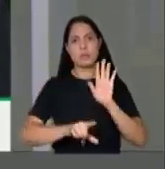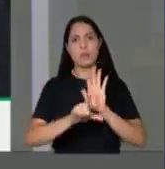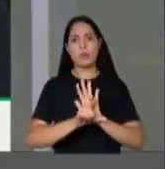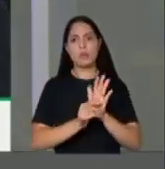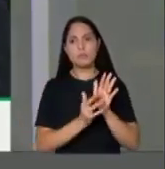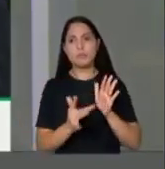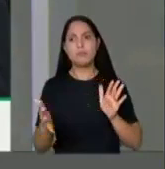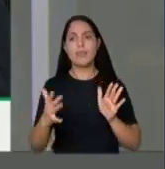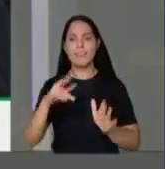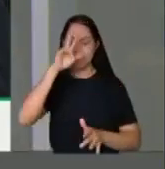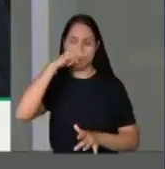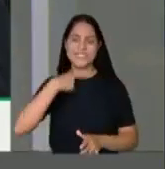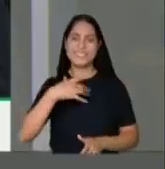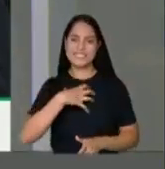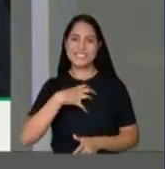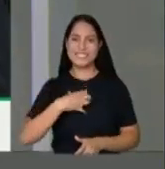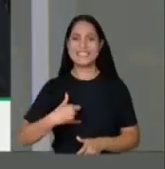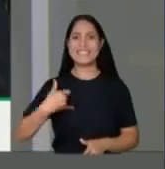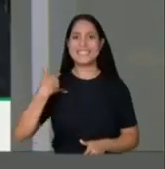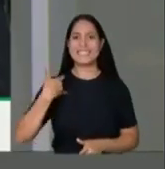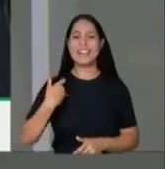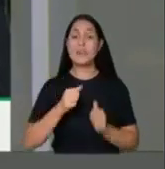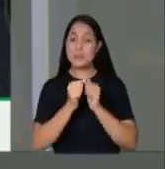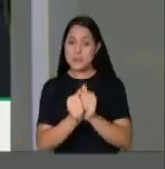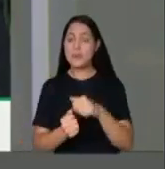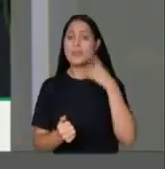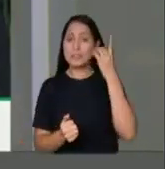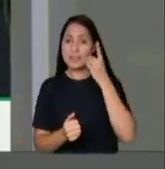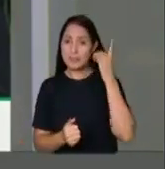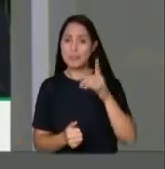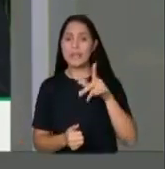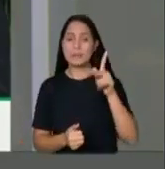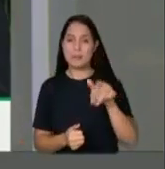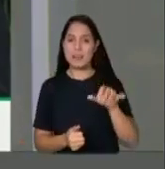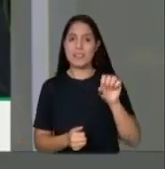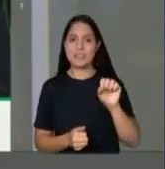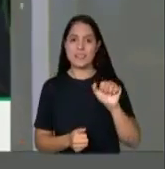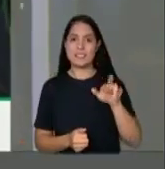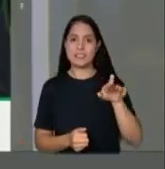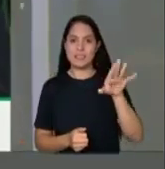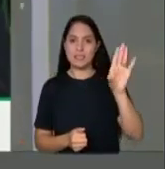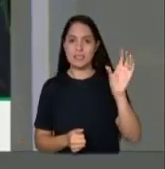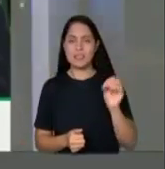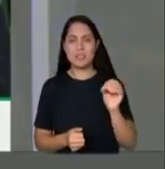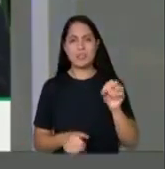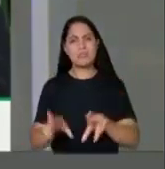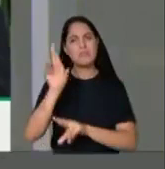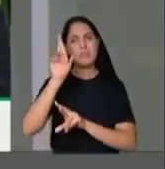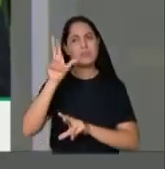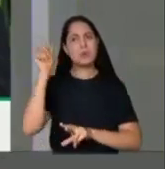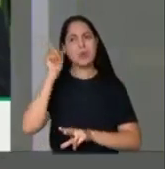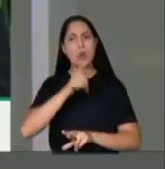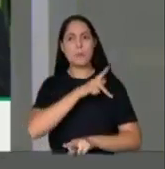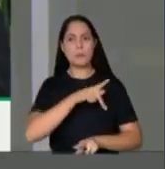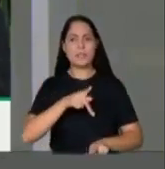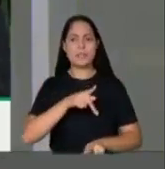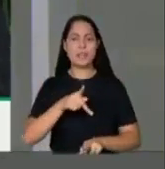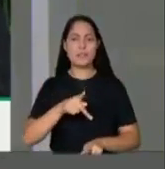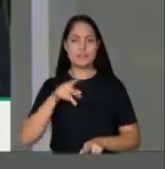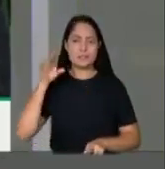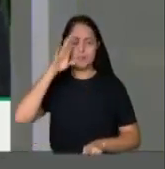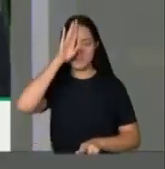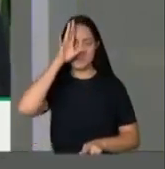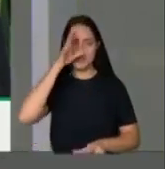orgulho, junto com o deputado Joaquim Passarini, ter apresentado esse projeto, que logo, logo espero ser sancionado pelo presidente e